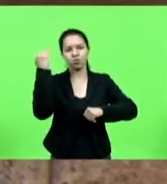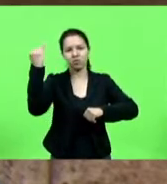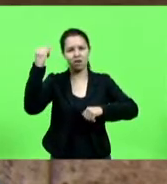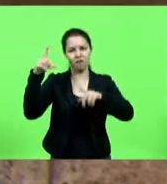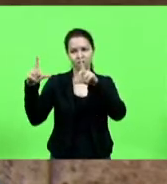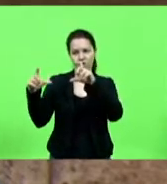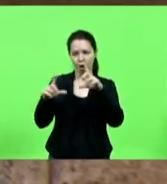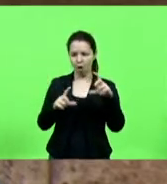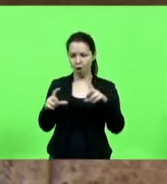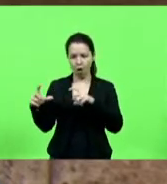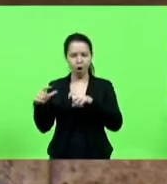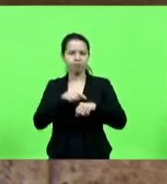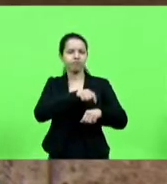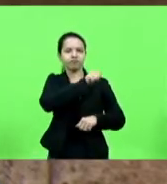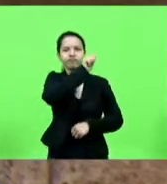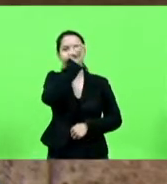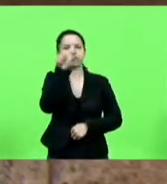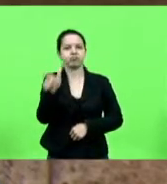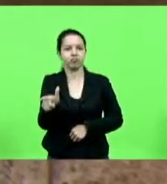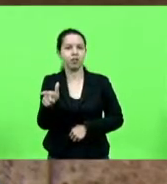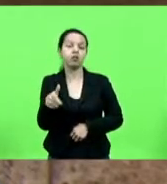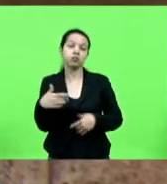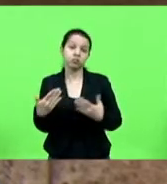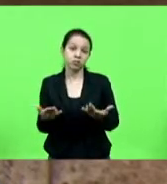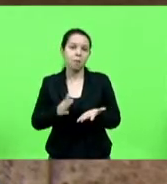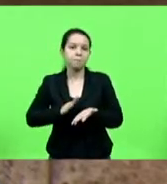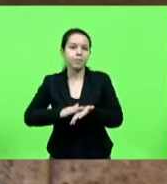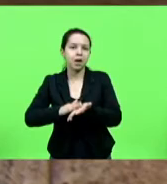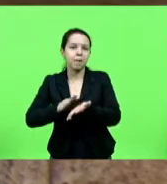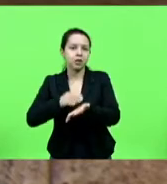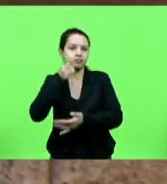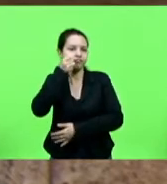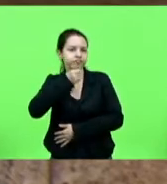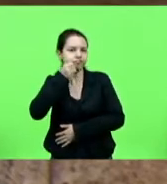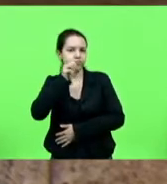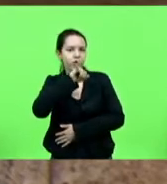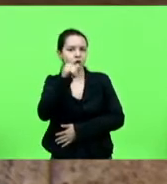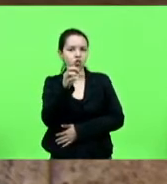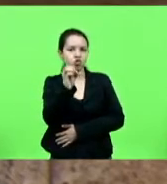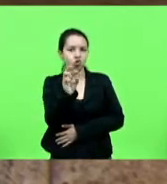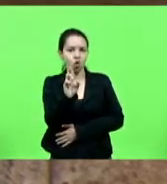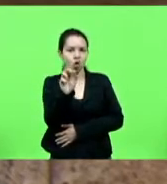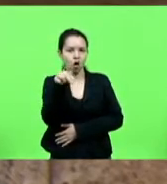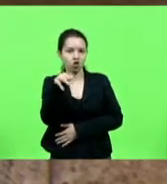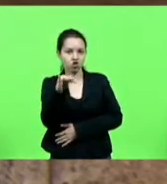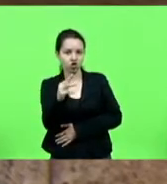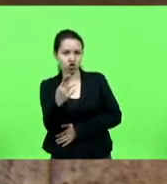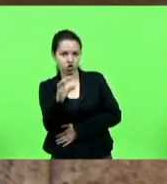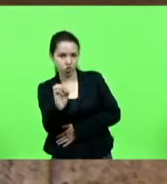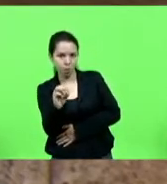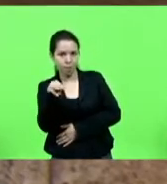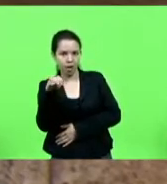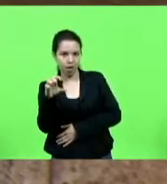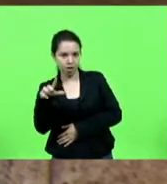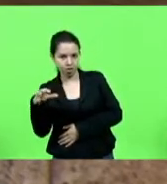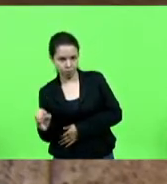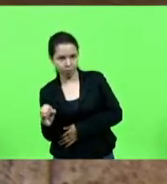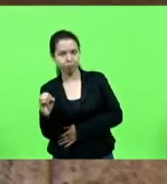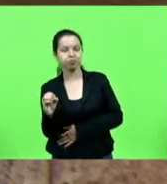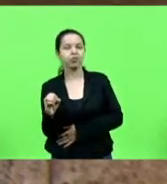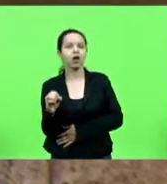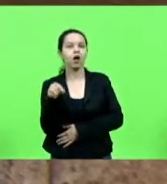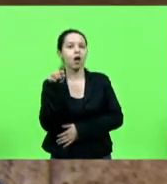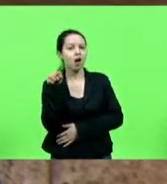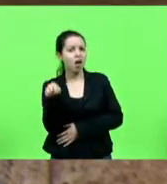quero parabenizar o nosso senador, Jorginho Melo, aqui de pronto, que muito mais do que likes, curtidas, enfim,